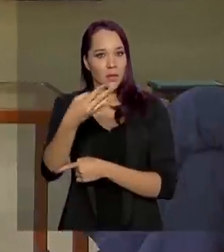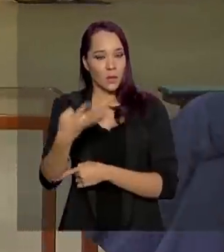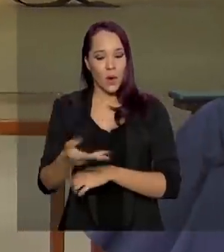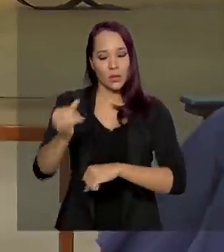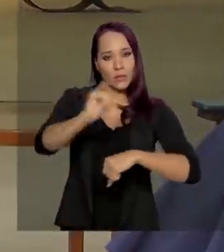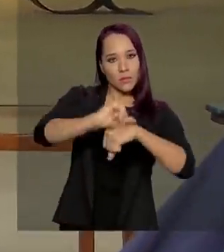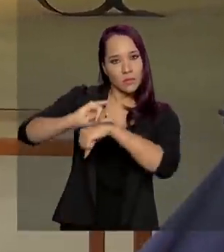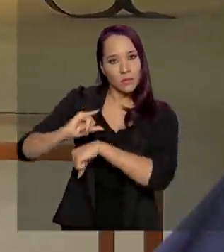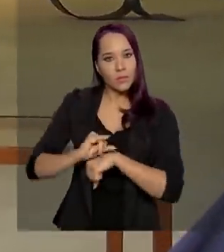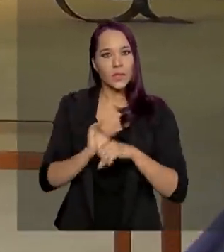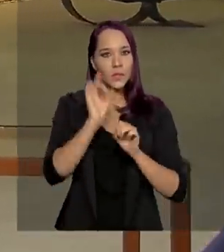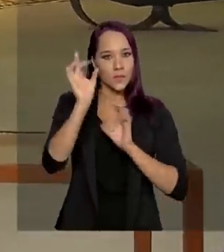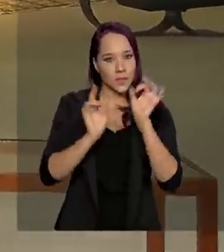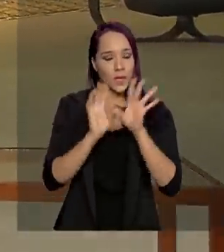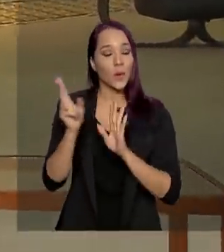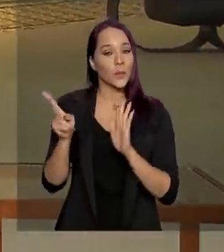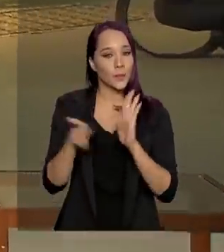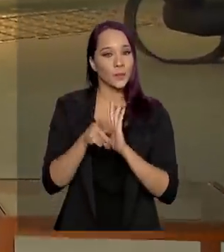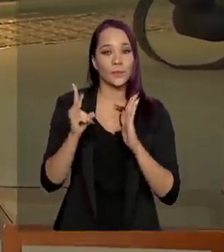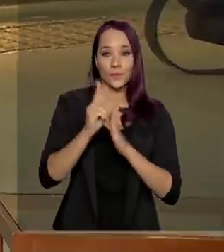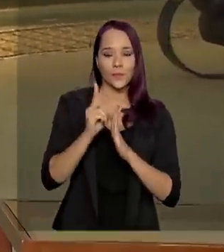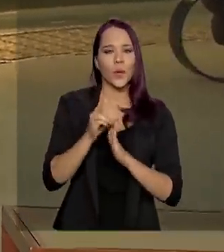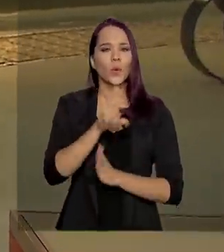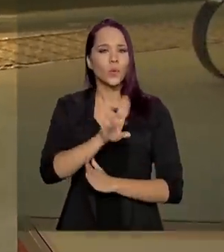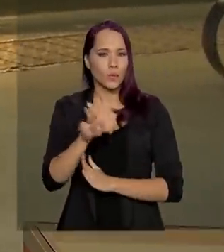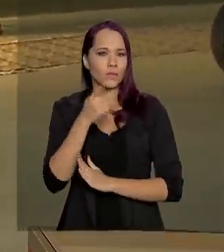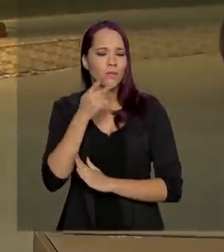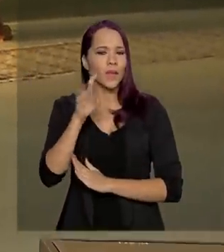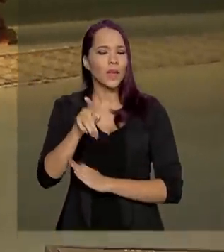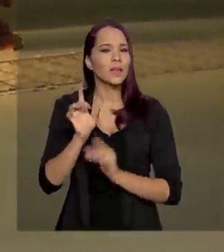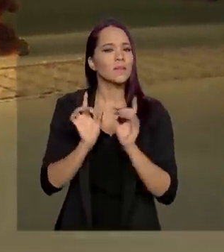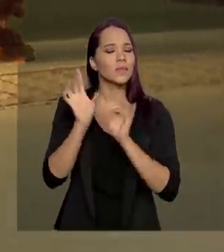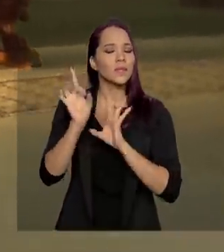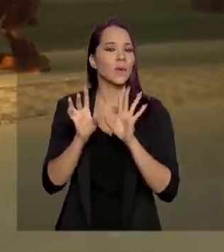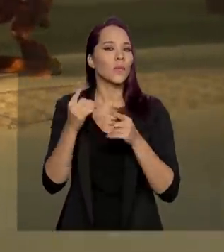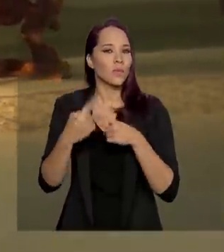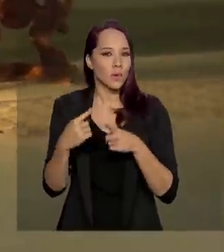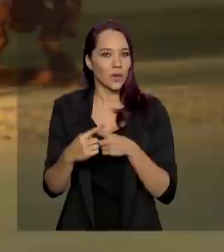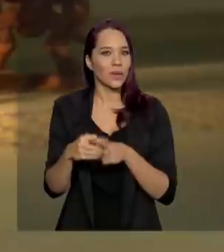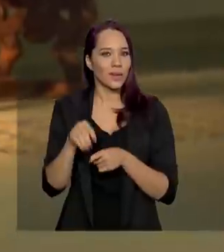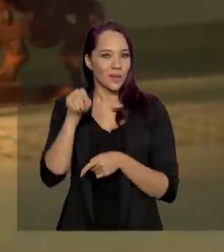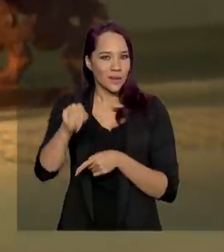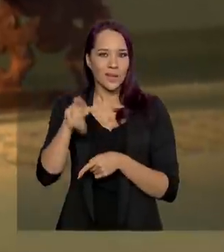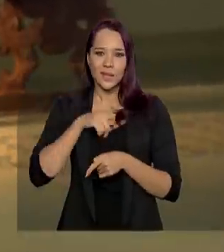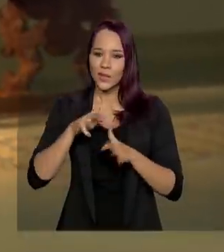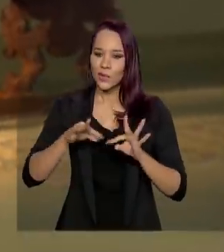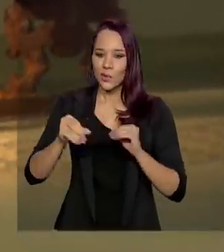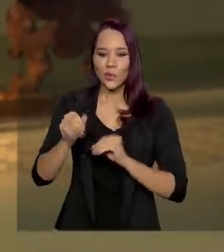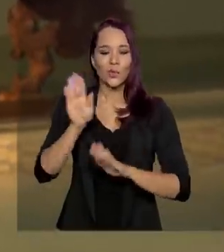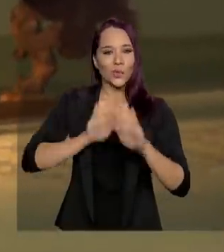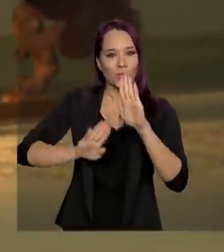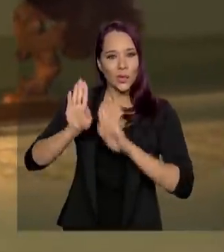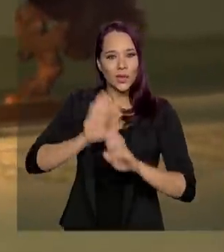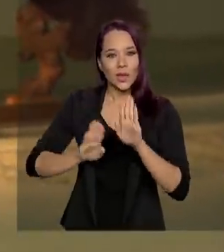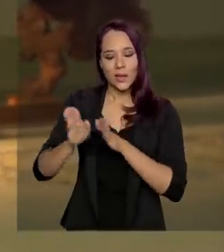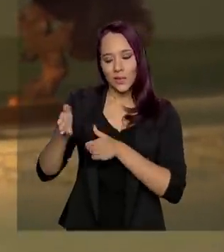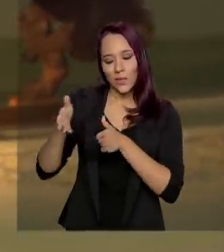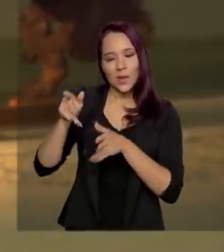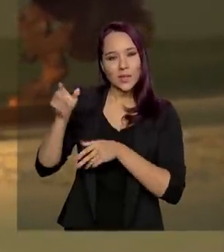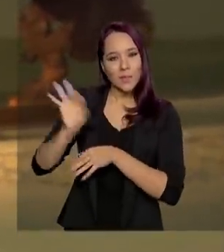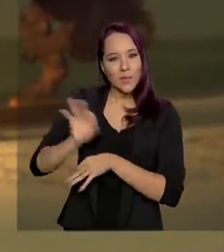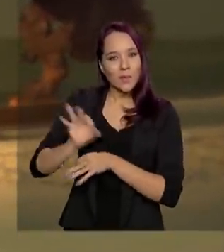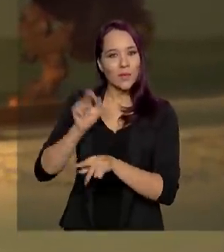sanitários especiais indígenas. Como o nome já sugere, eles são especiais por quê? Porque eles têm todo um cuidado com essa parcela importante da nossa